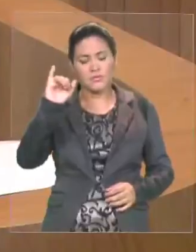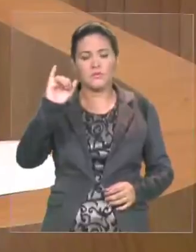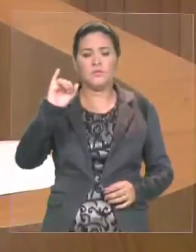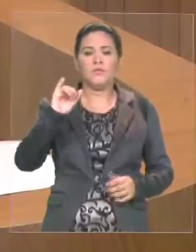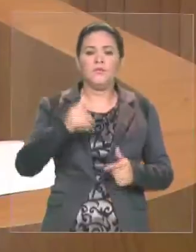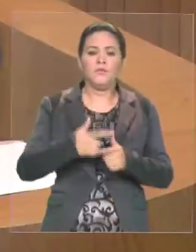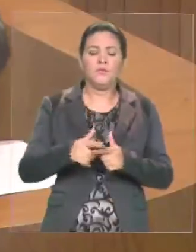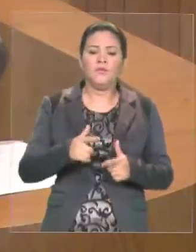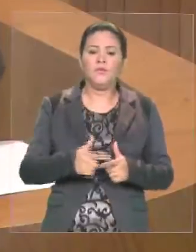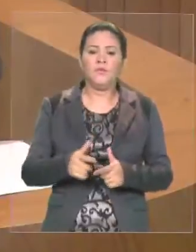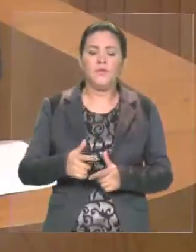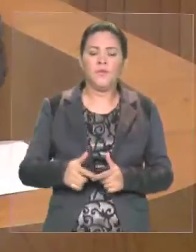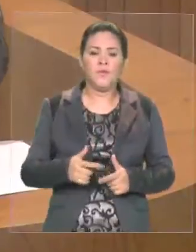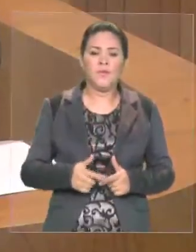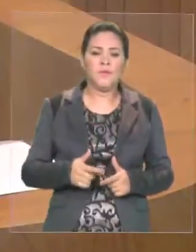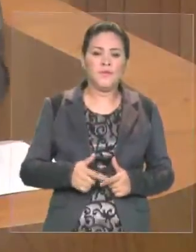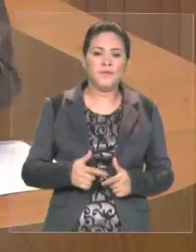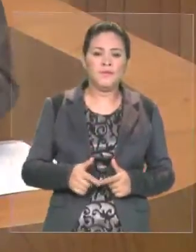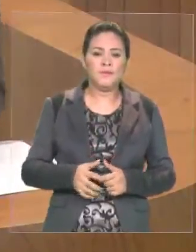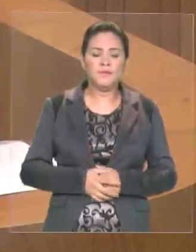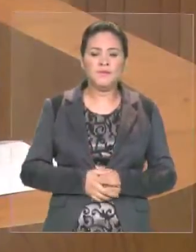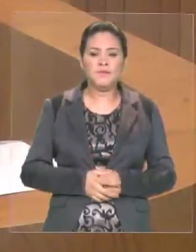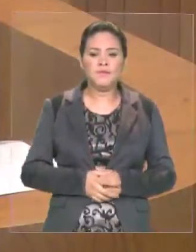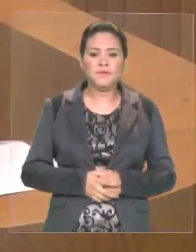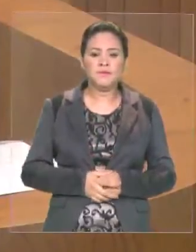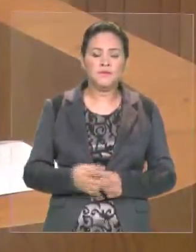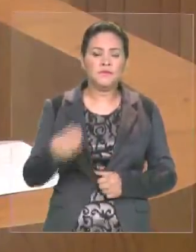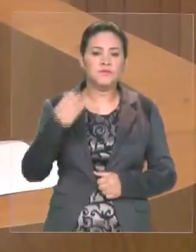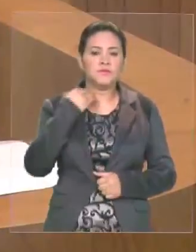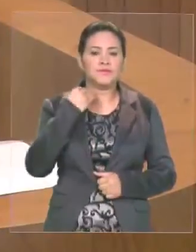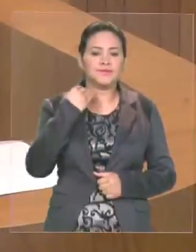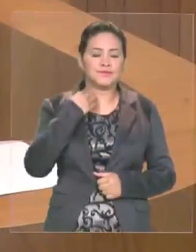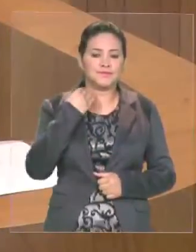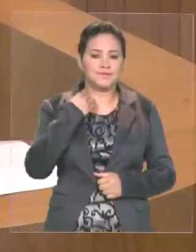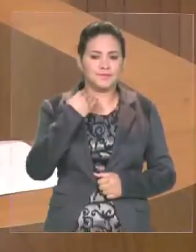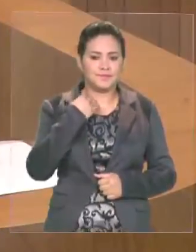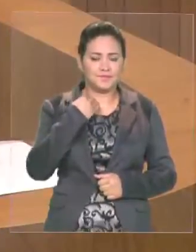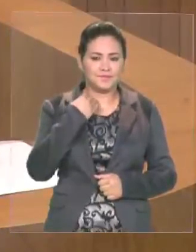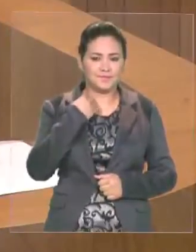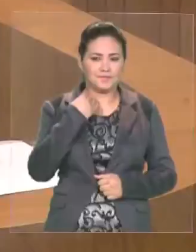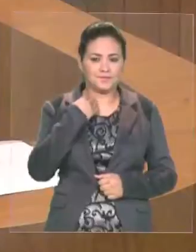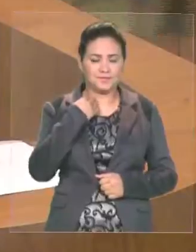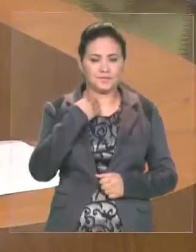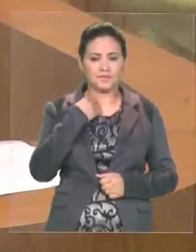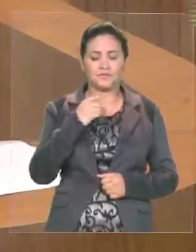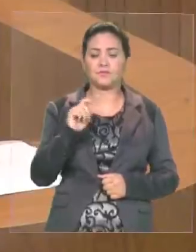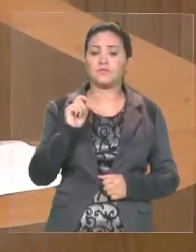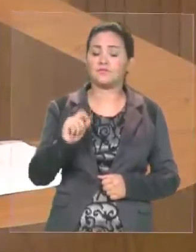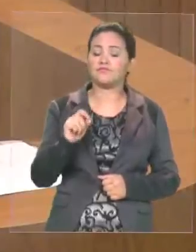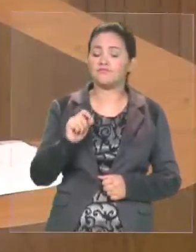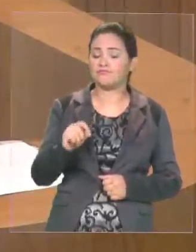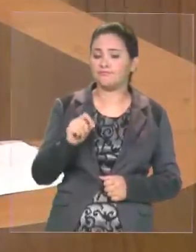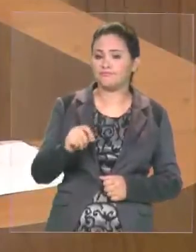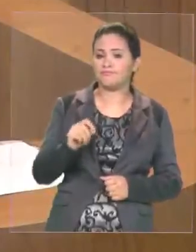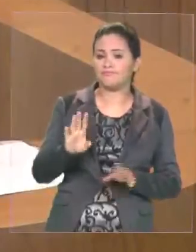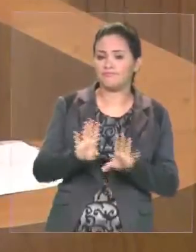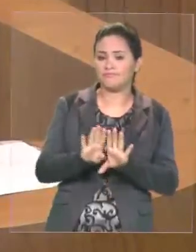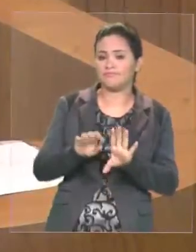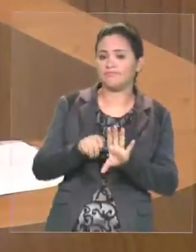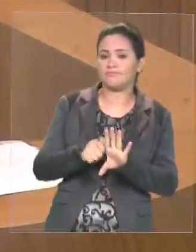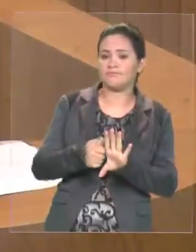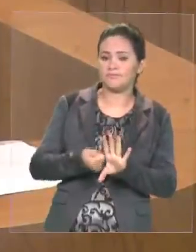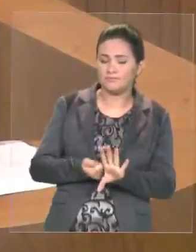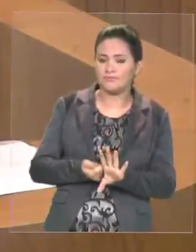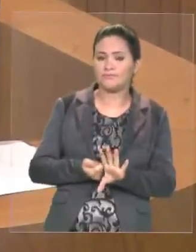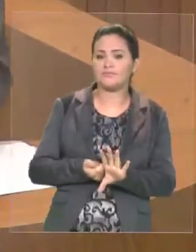a questão, por exemplo, das agências que devem estar em funcionamento, que, infelizmente, foram implodidas e causando sérios